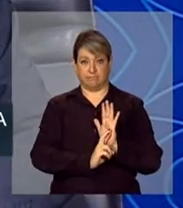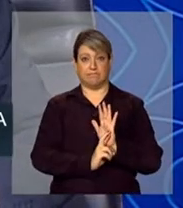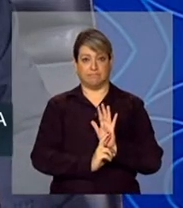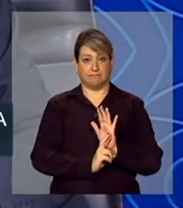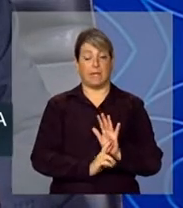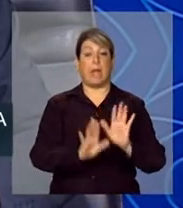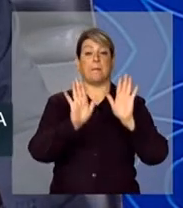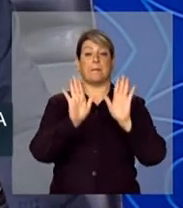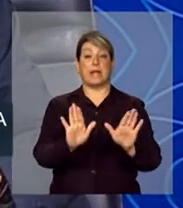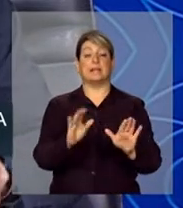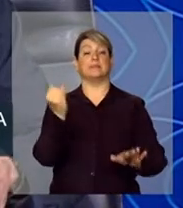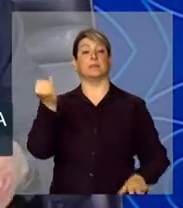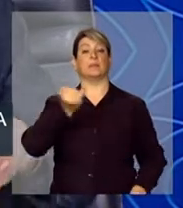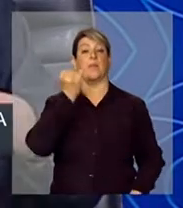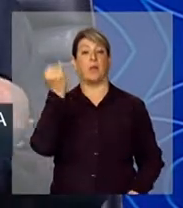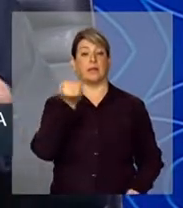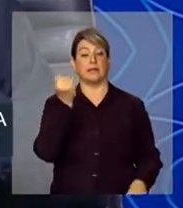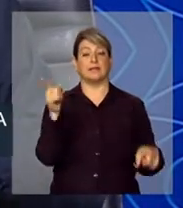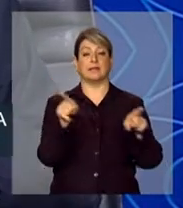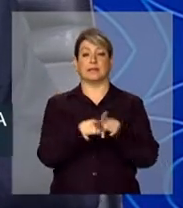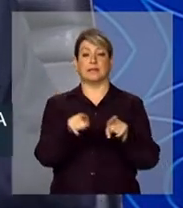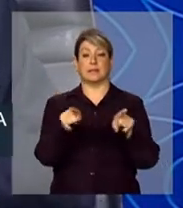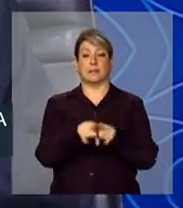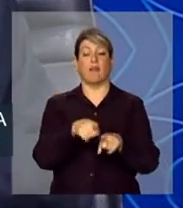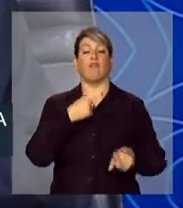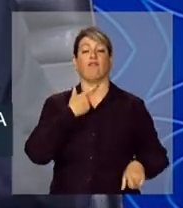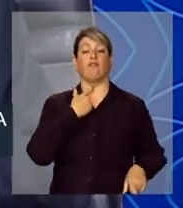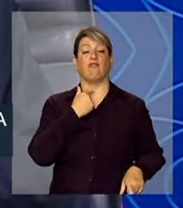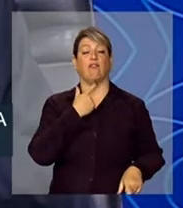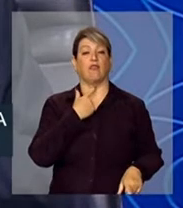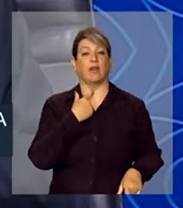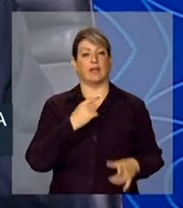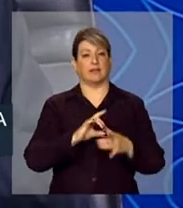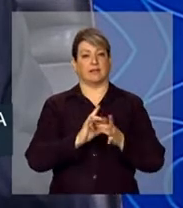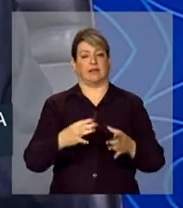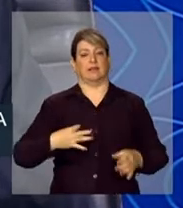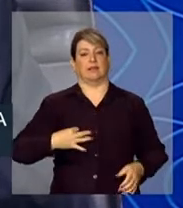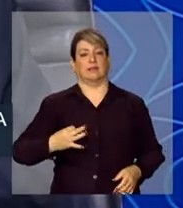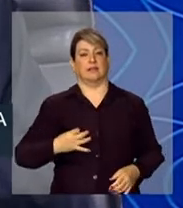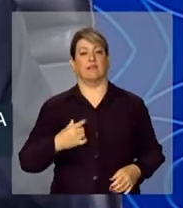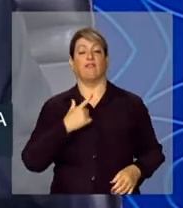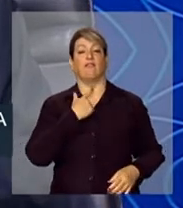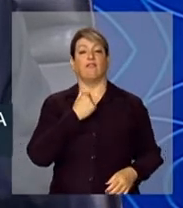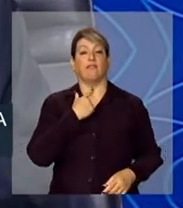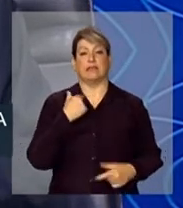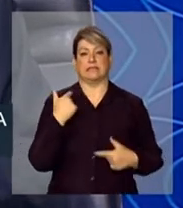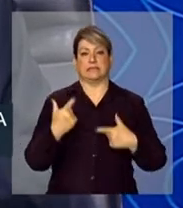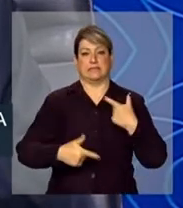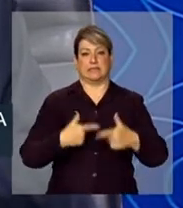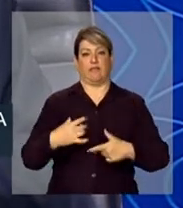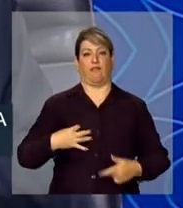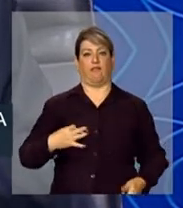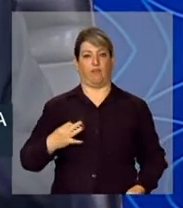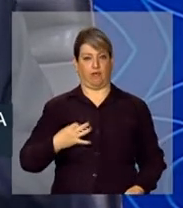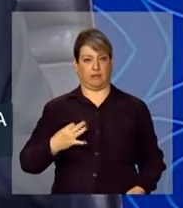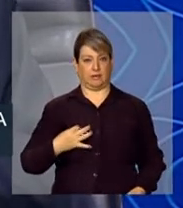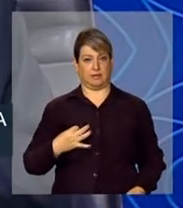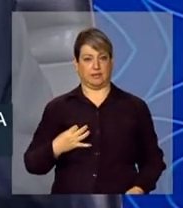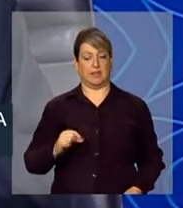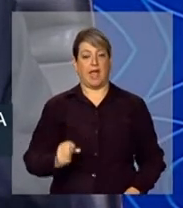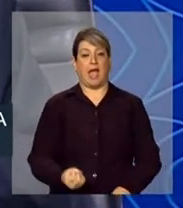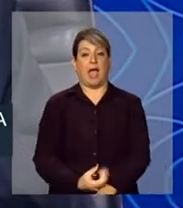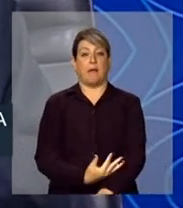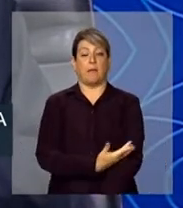mas é importante também a vontade de ser voluntário, o desejo de ser voluntário. A